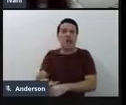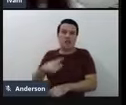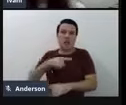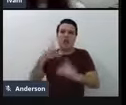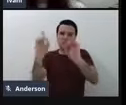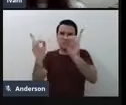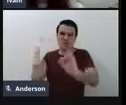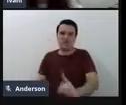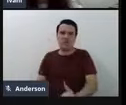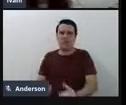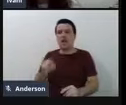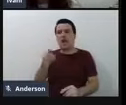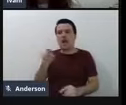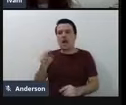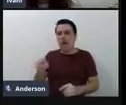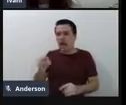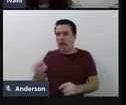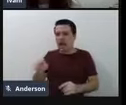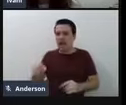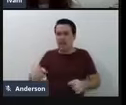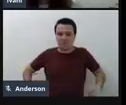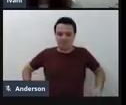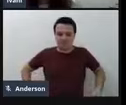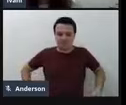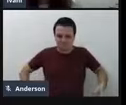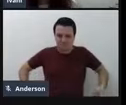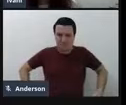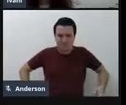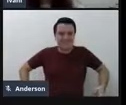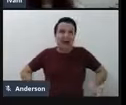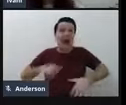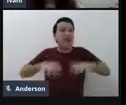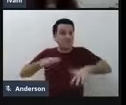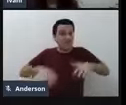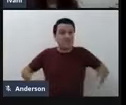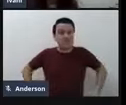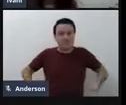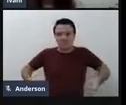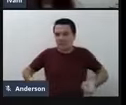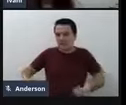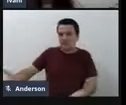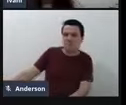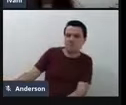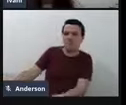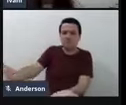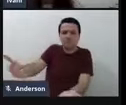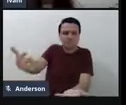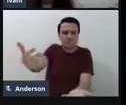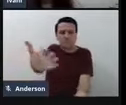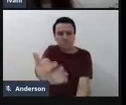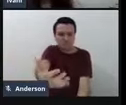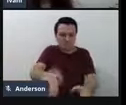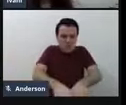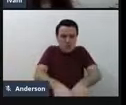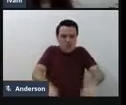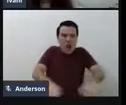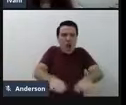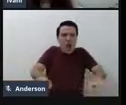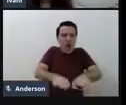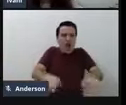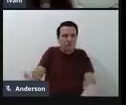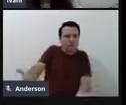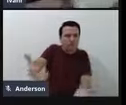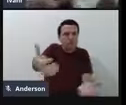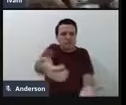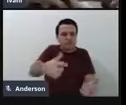ela até era retirada da cadeira de rodas quando ela era cadeirante, colocada em algum apoio no solo, né, ou